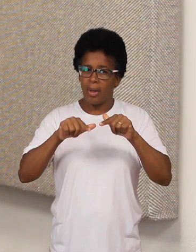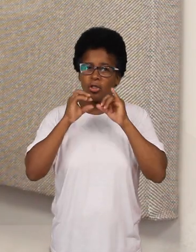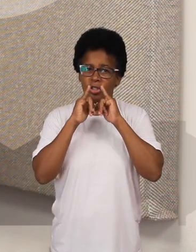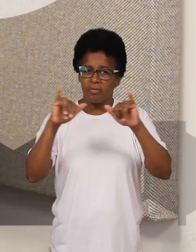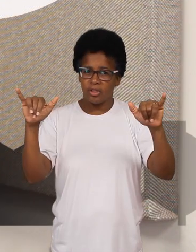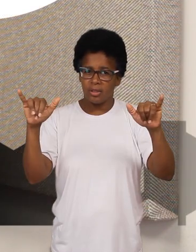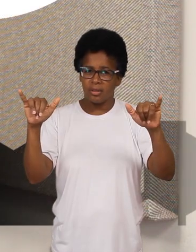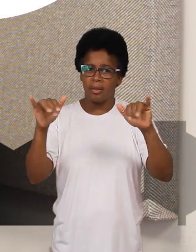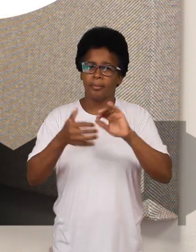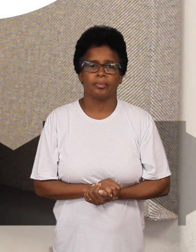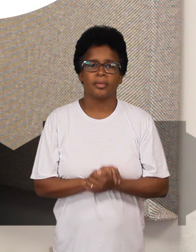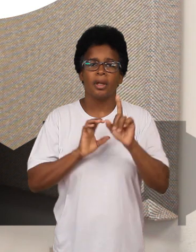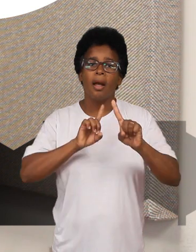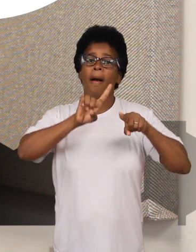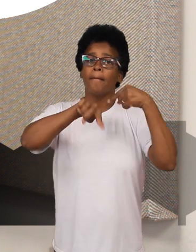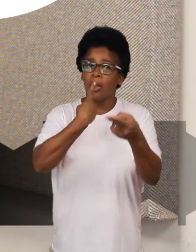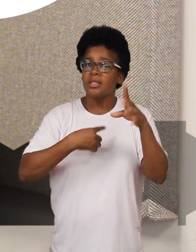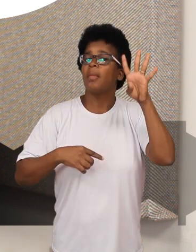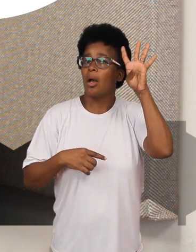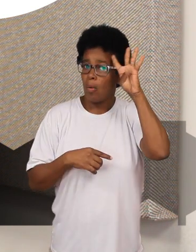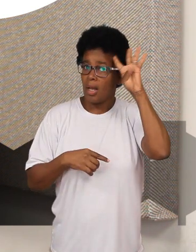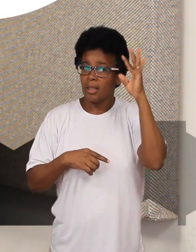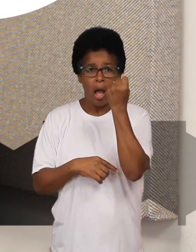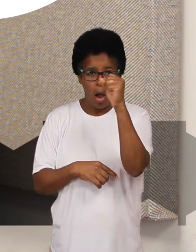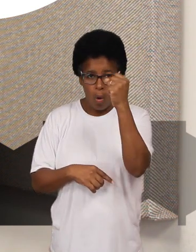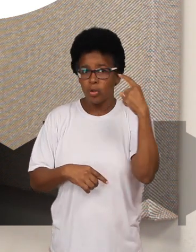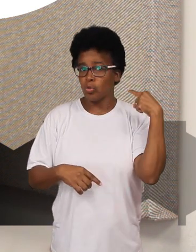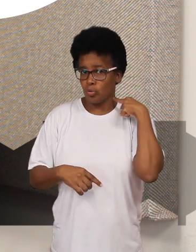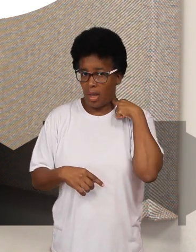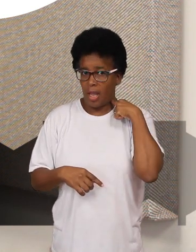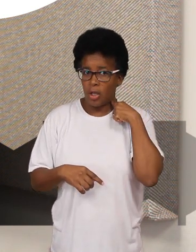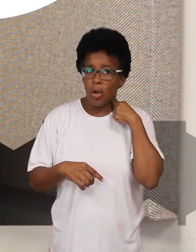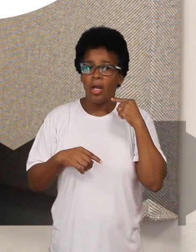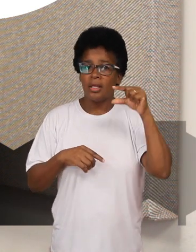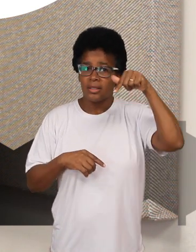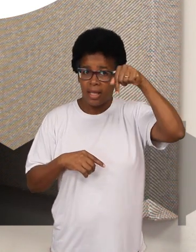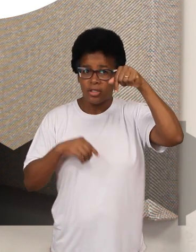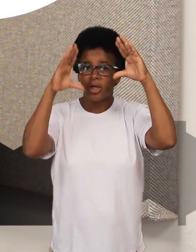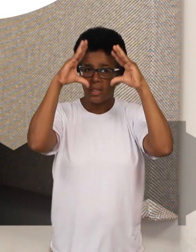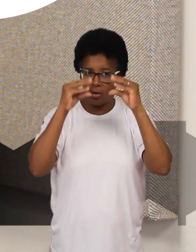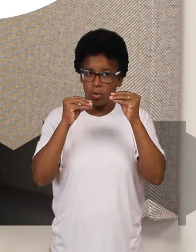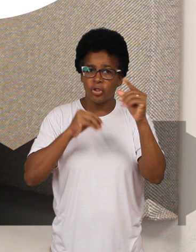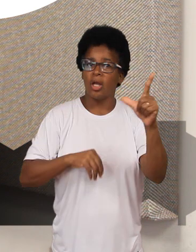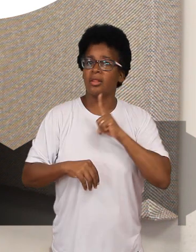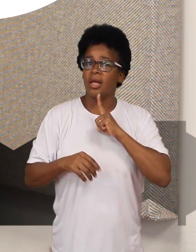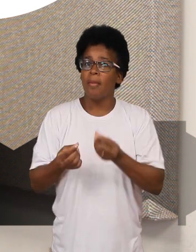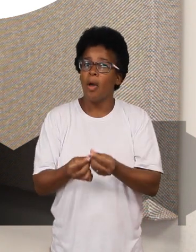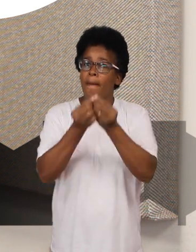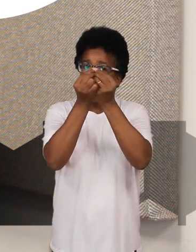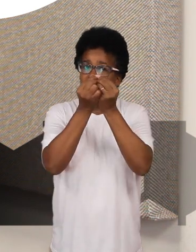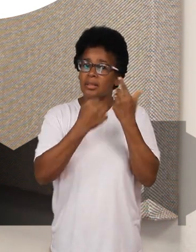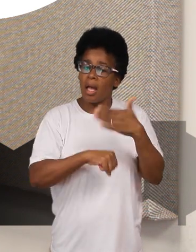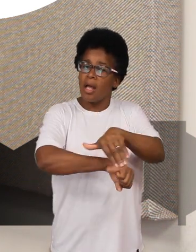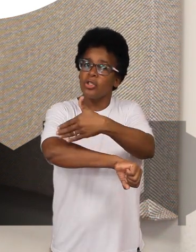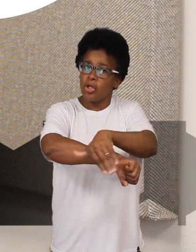Na próxima quarta-feira, 8 de maio, às sete e meia da noite, teremos missa de setor na rua Antônio Aleixo da Silva,